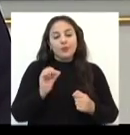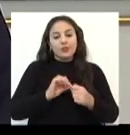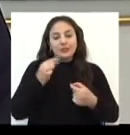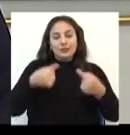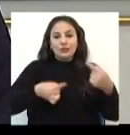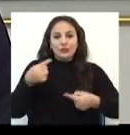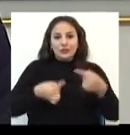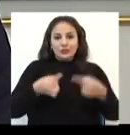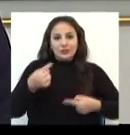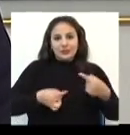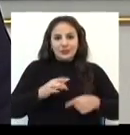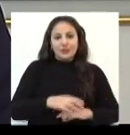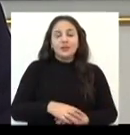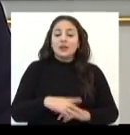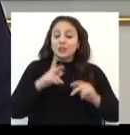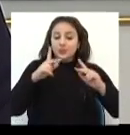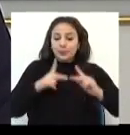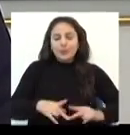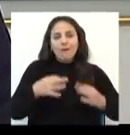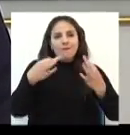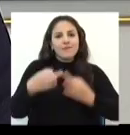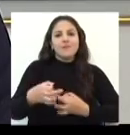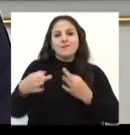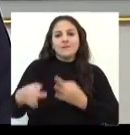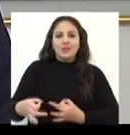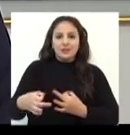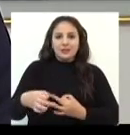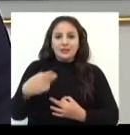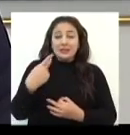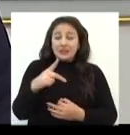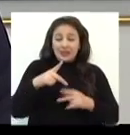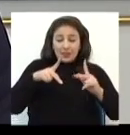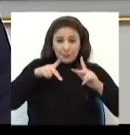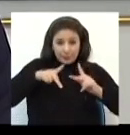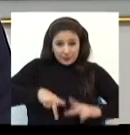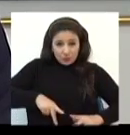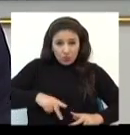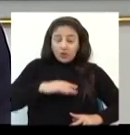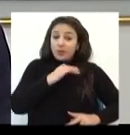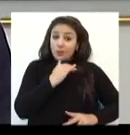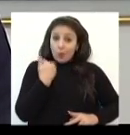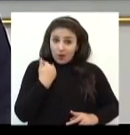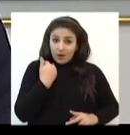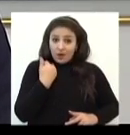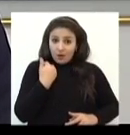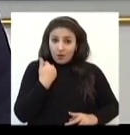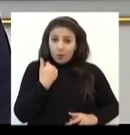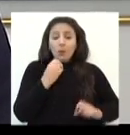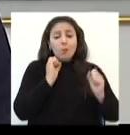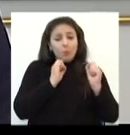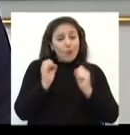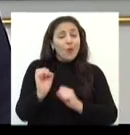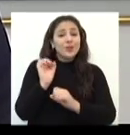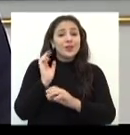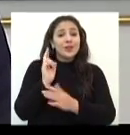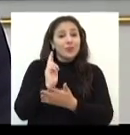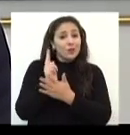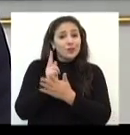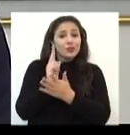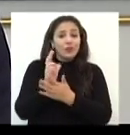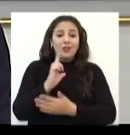essa discussão. E as pessoas se convencerem que aquele ente que faleceu, muitas vezes, pode continuar